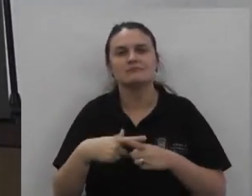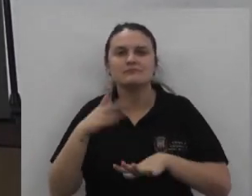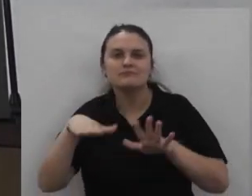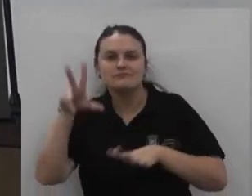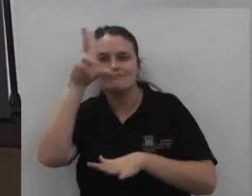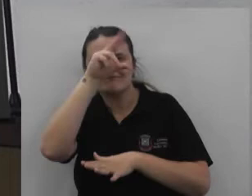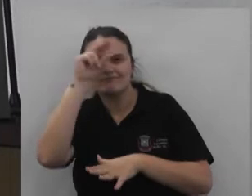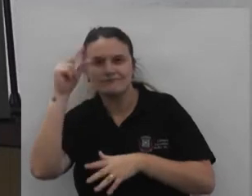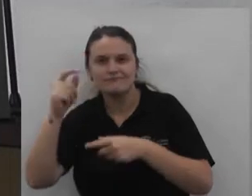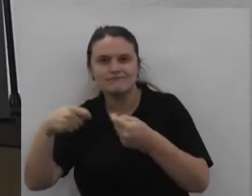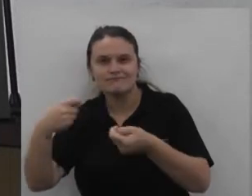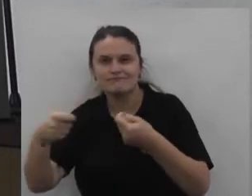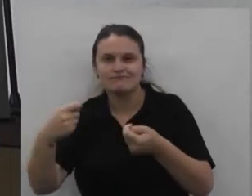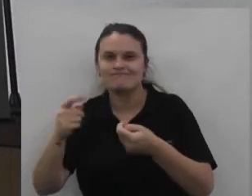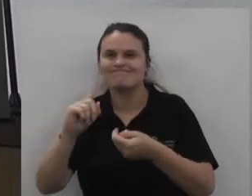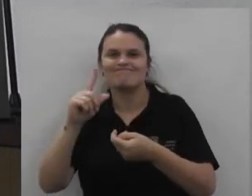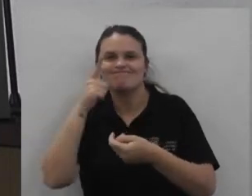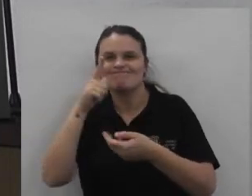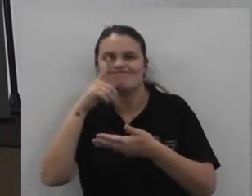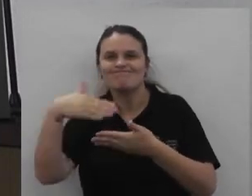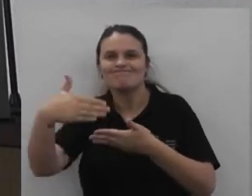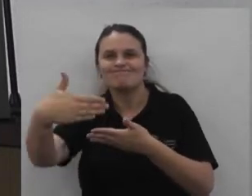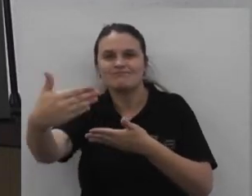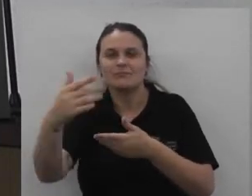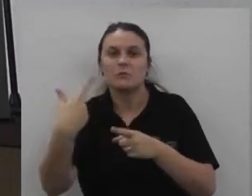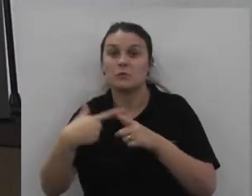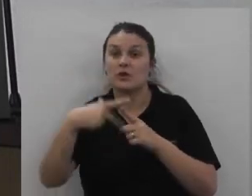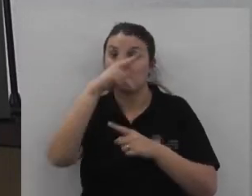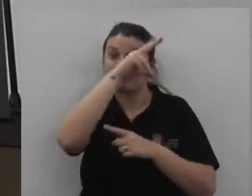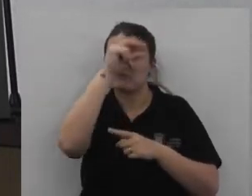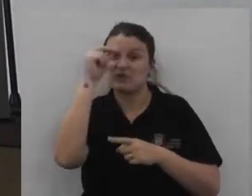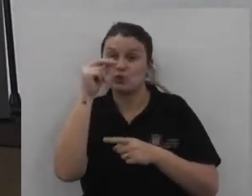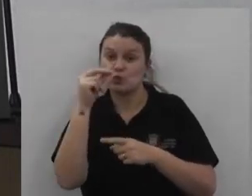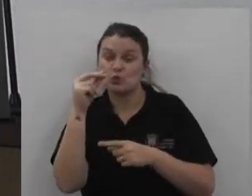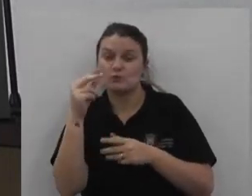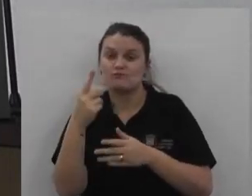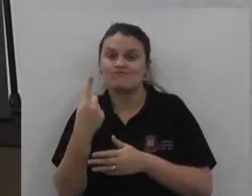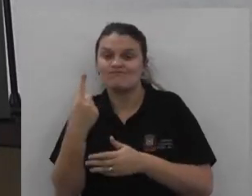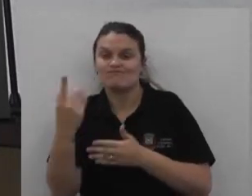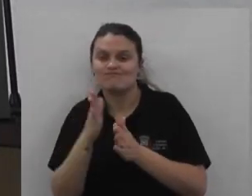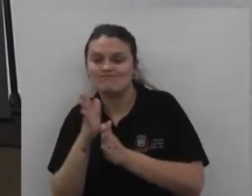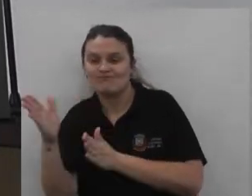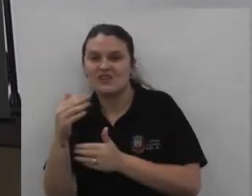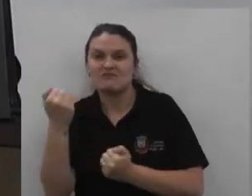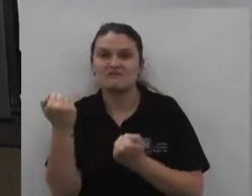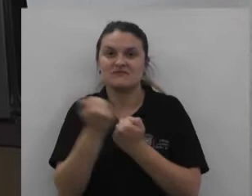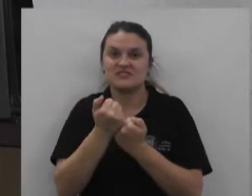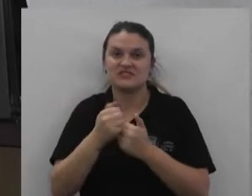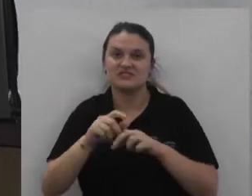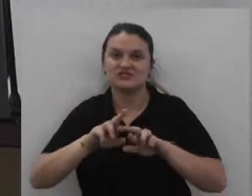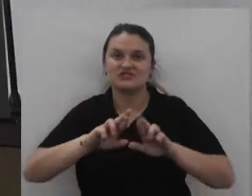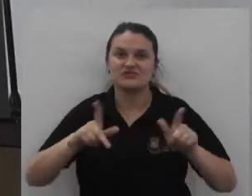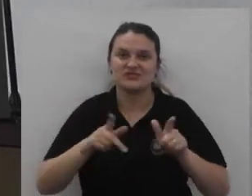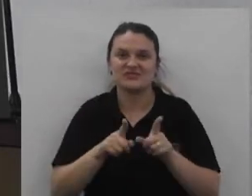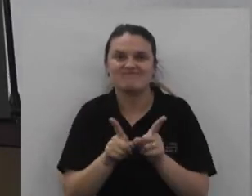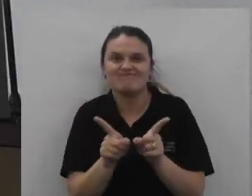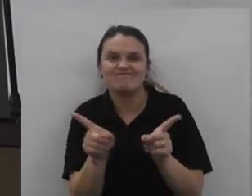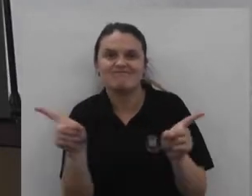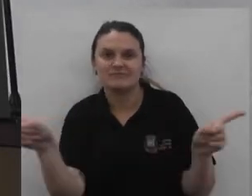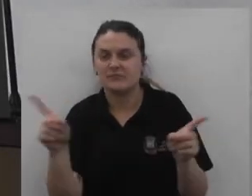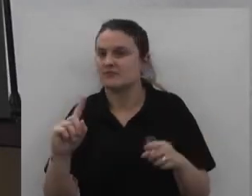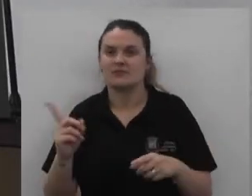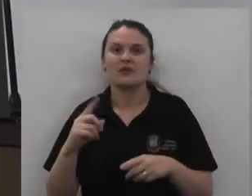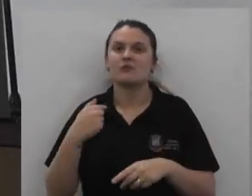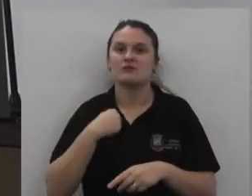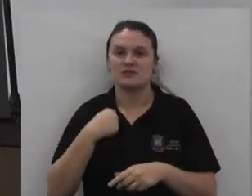administrações Não acabaram Indo para frente Porque o prefeito Puxa para um lado O vice Puxa para o outro Os vereadores Puxam para o outro